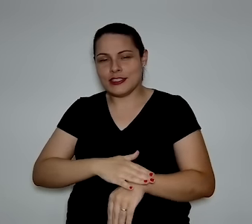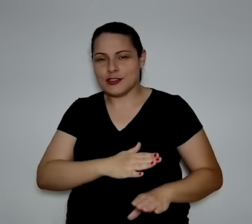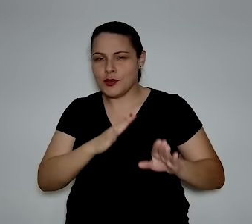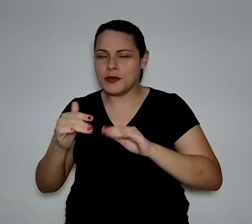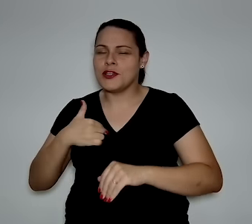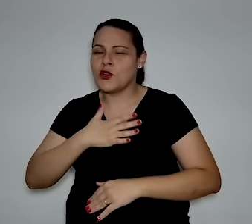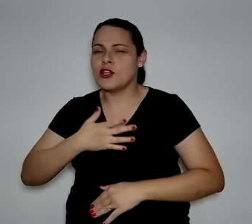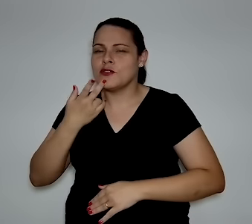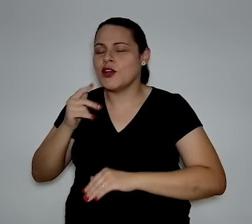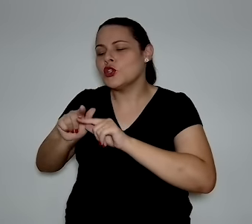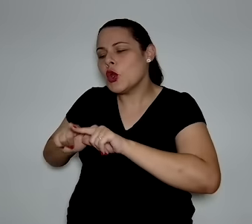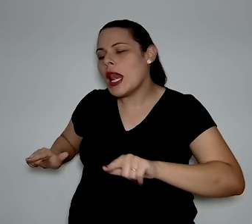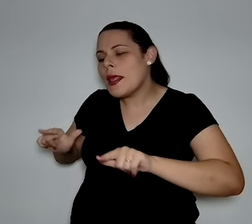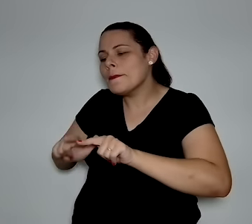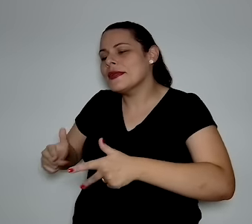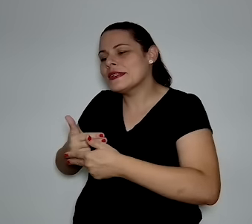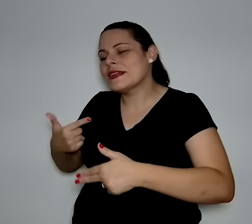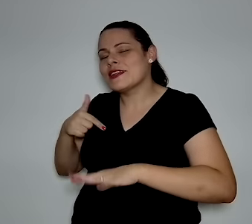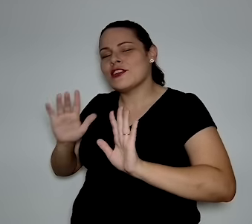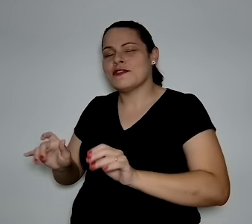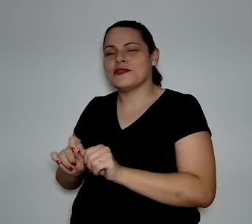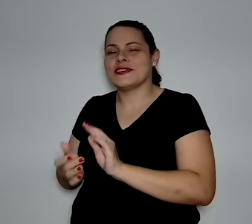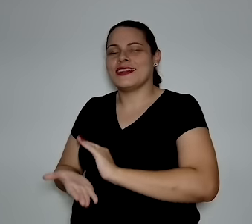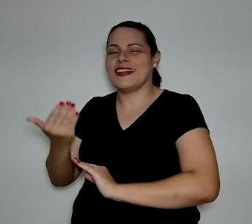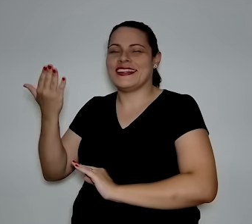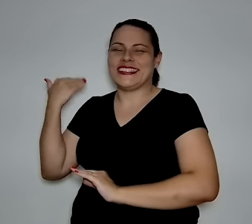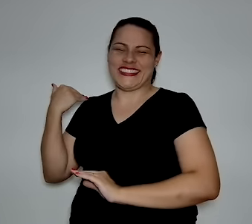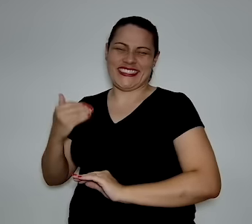momento, eu gosto de dizer, limpando a barra.